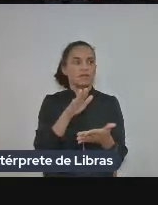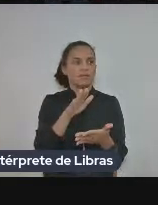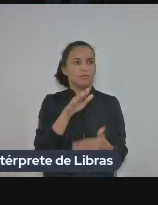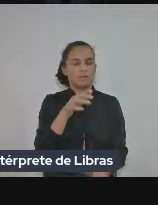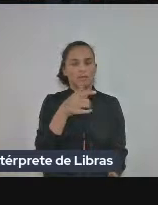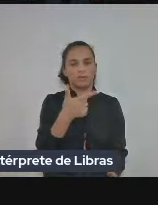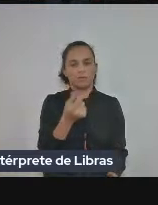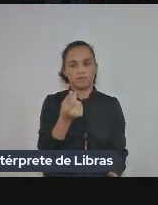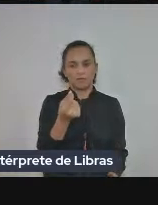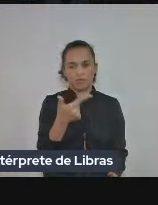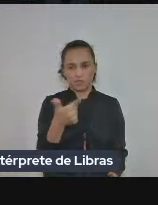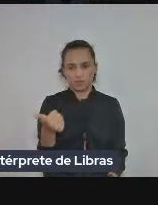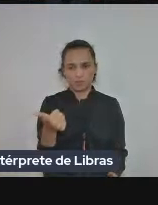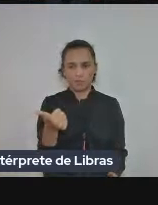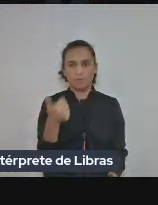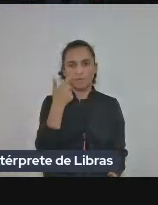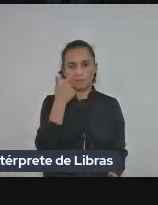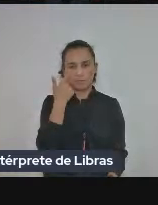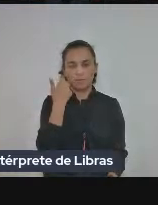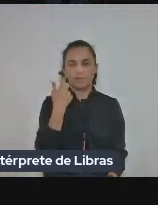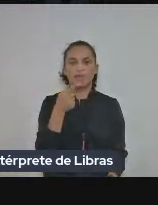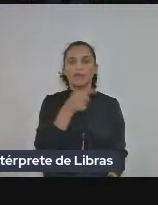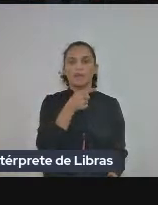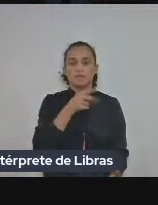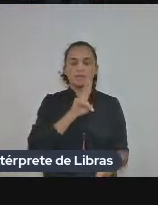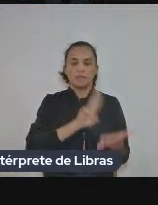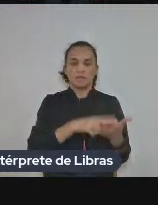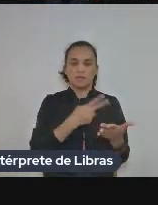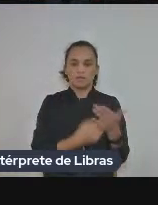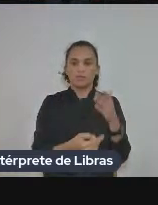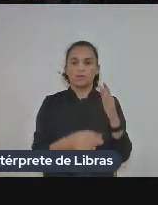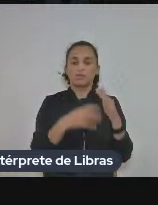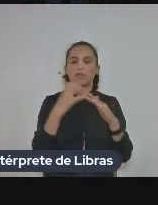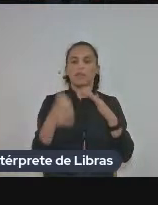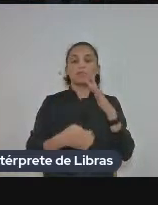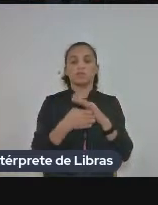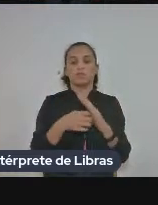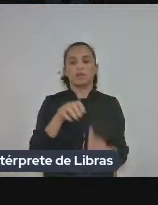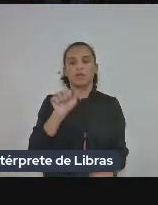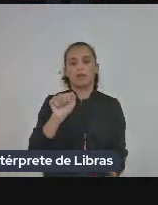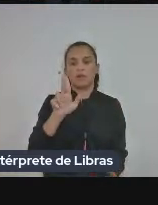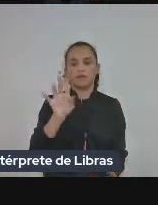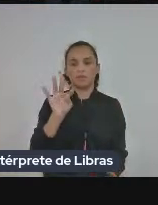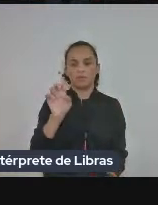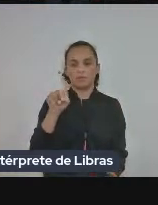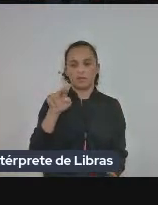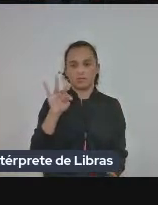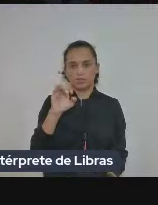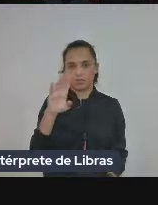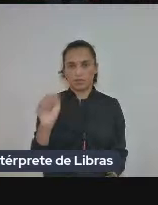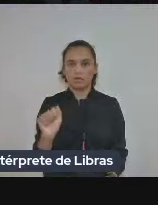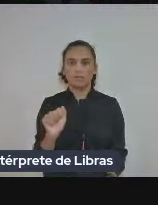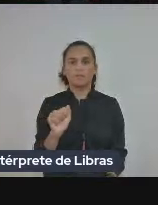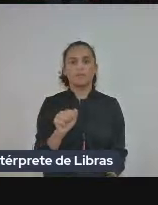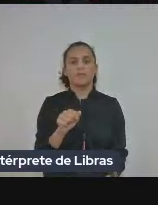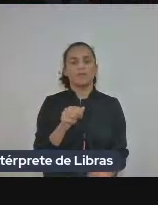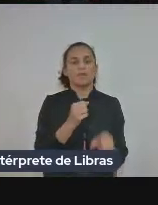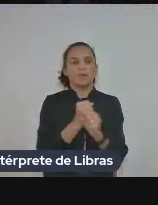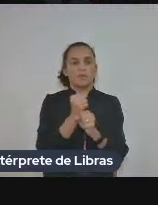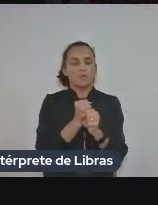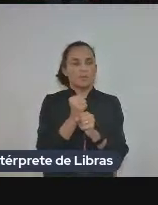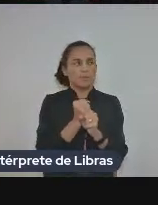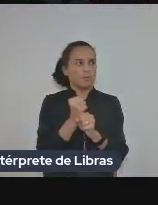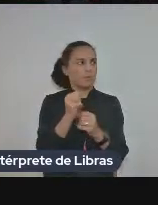Zulheim essa é a tradução da editora Autêntica ou Infamiliar publicado no ano de 2019